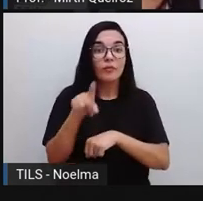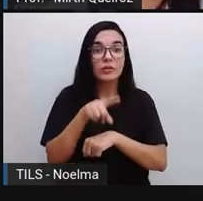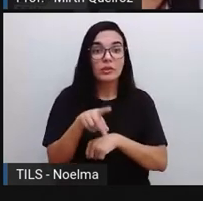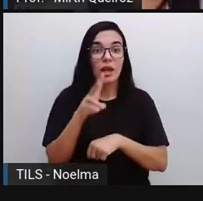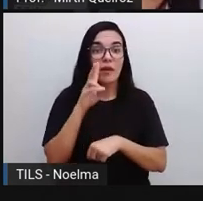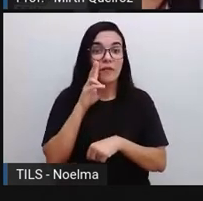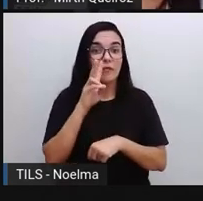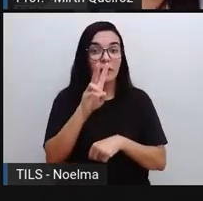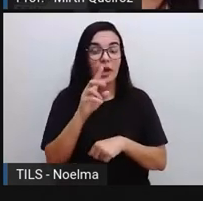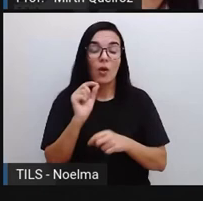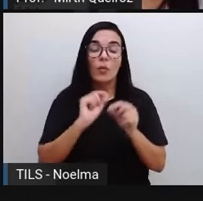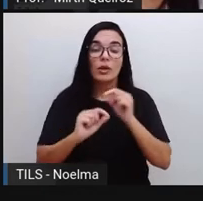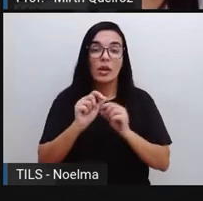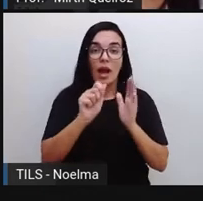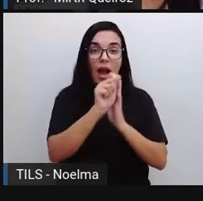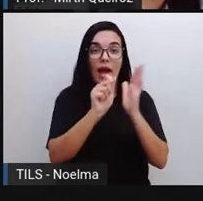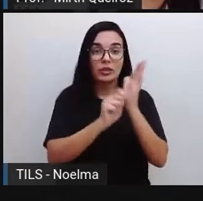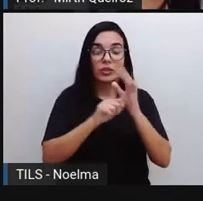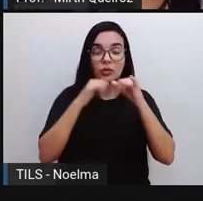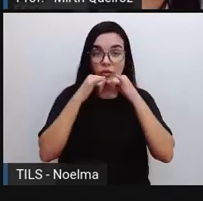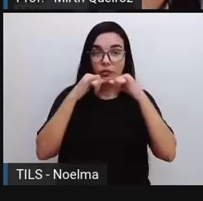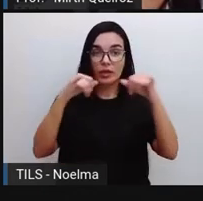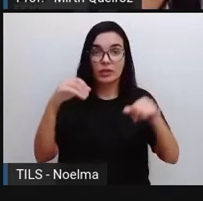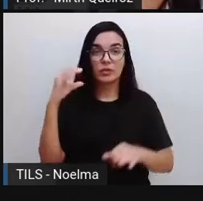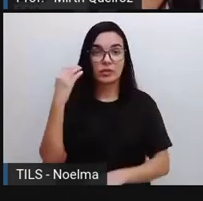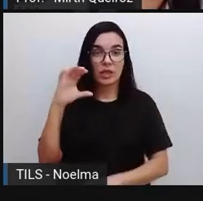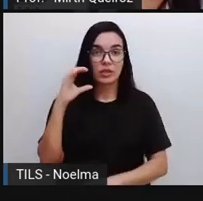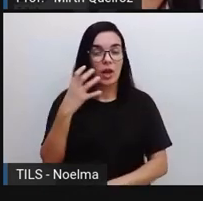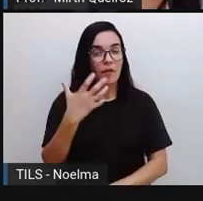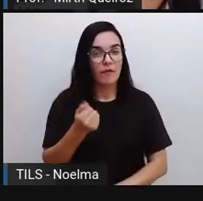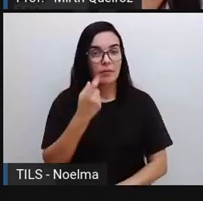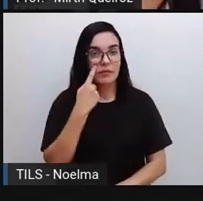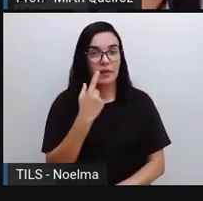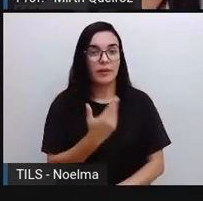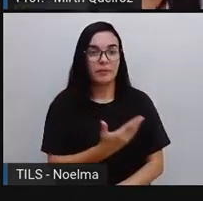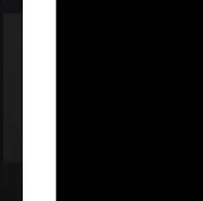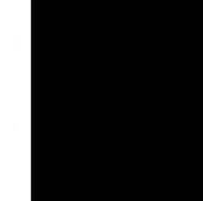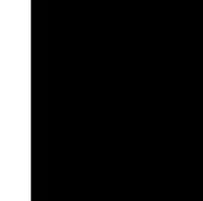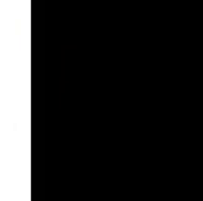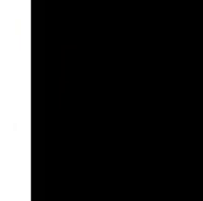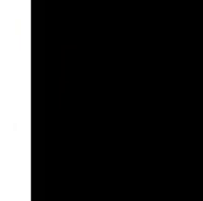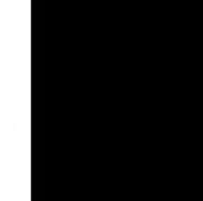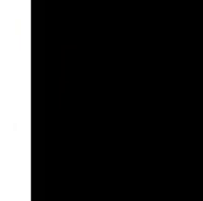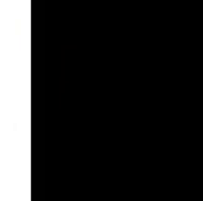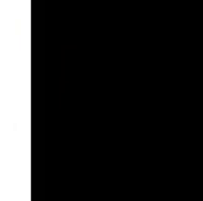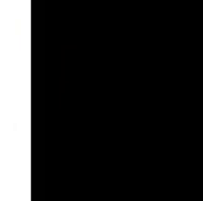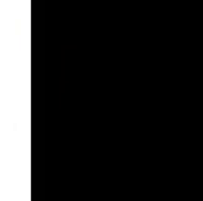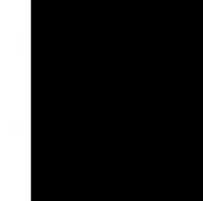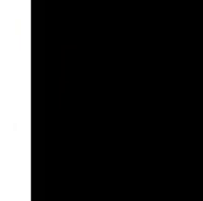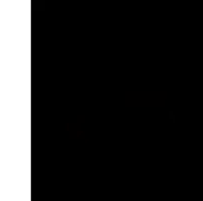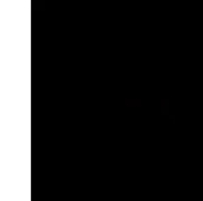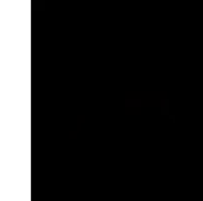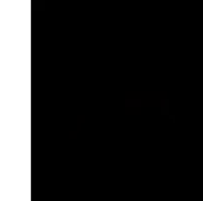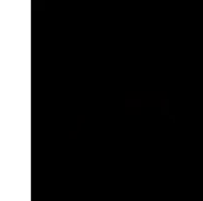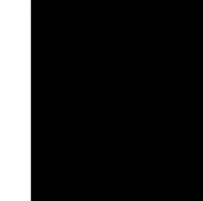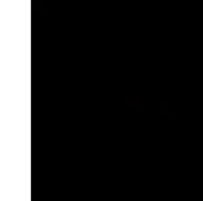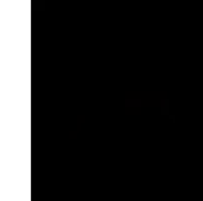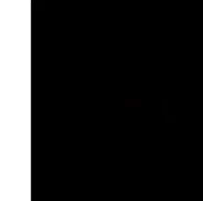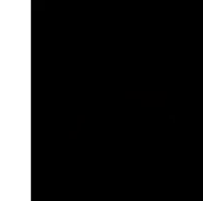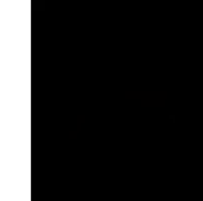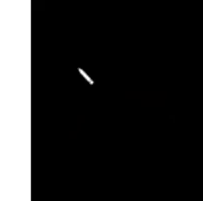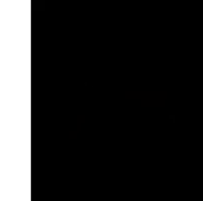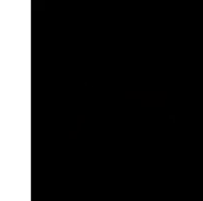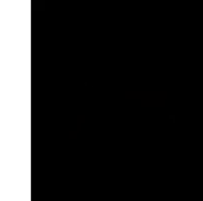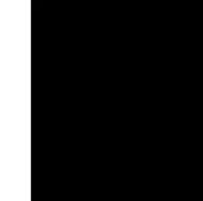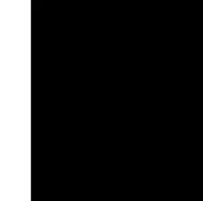mais aí sobre o artigo de divulgação científica. Vamos assistir? Olá, pessoal! Tudo bom com